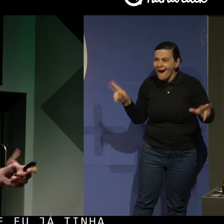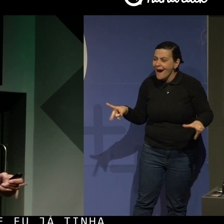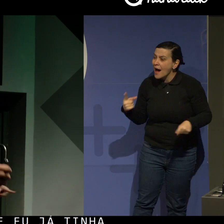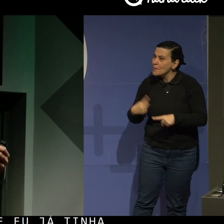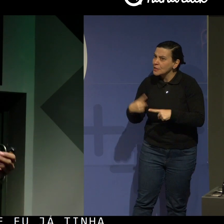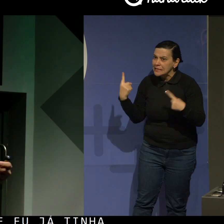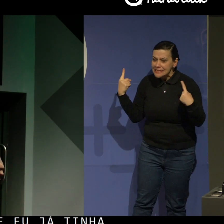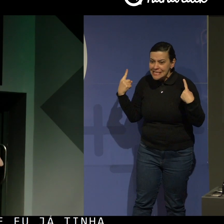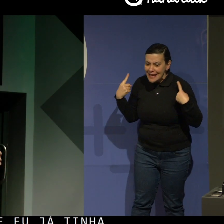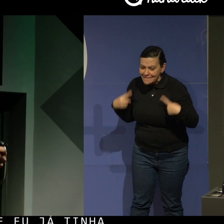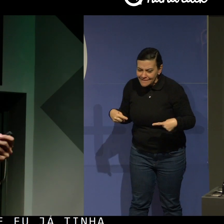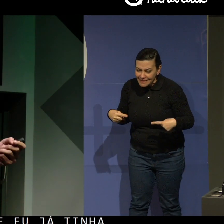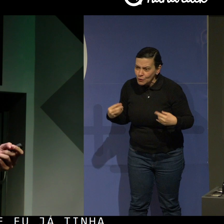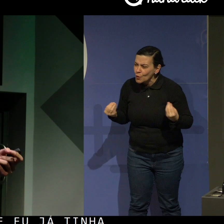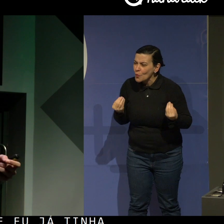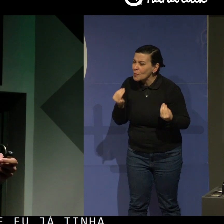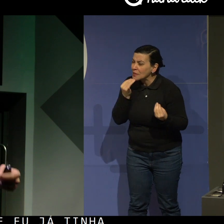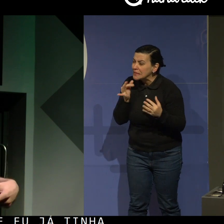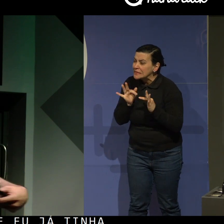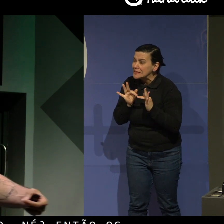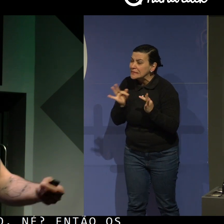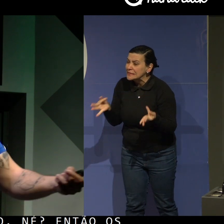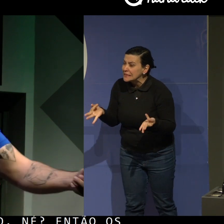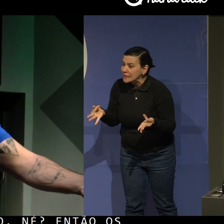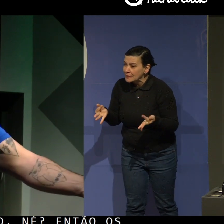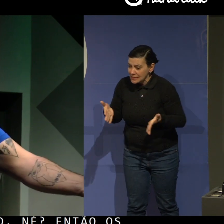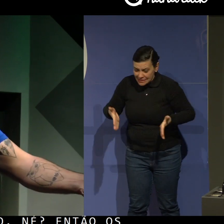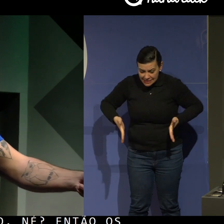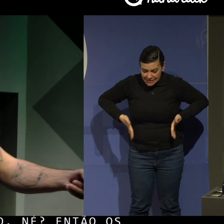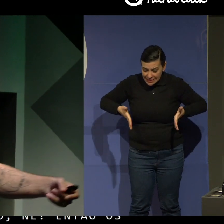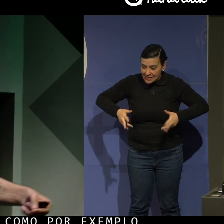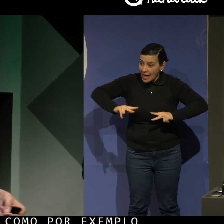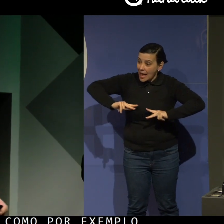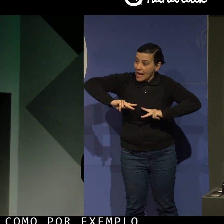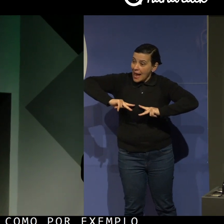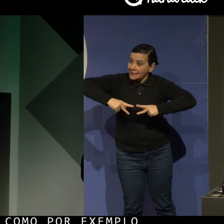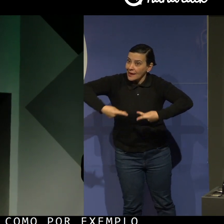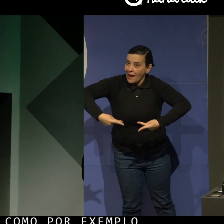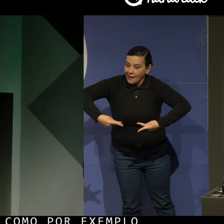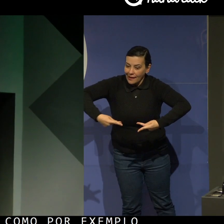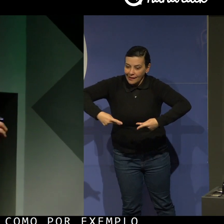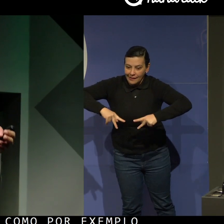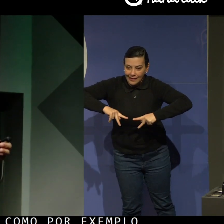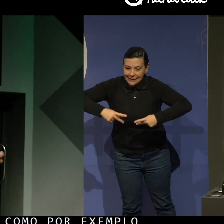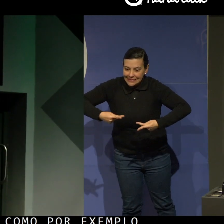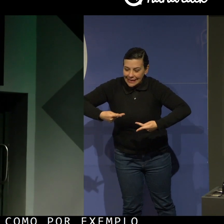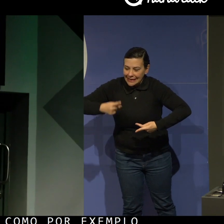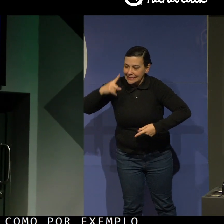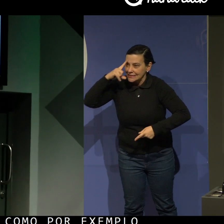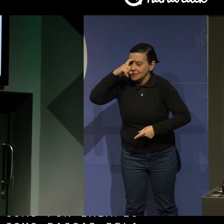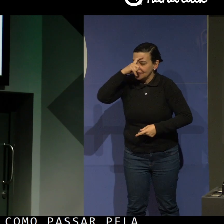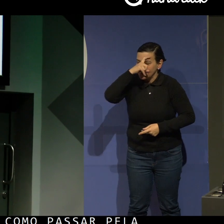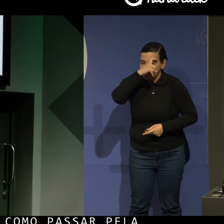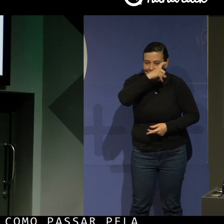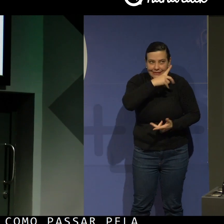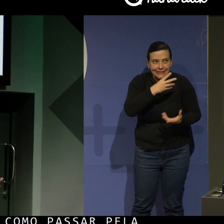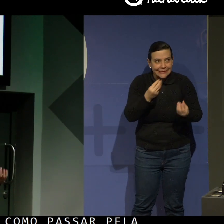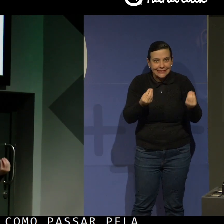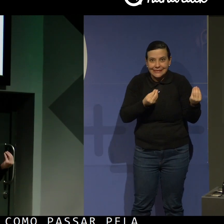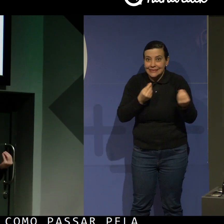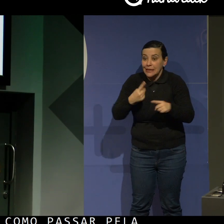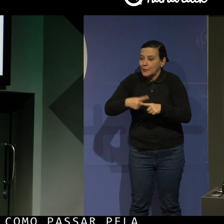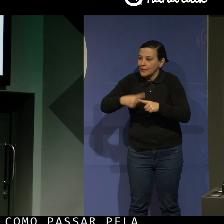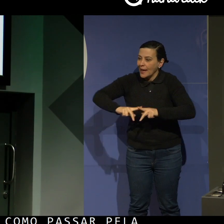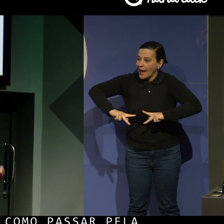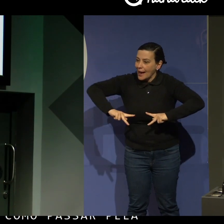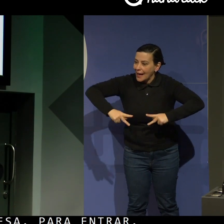desafios, como, por exemplo, coisas simples, como passar pela catraca da empresa, do tipo, para entrar, já foi um problema muito grande porque a